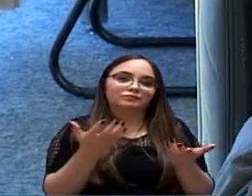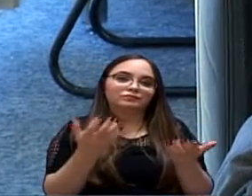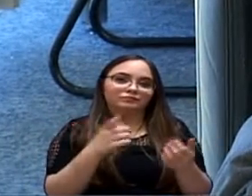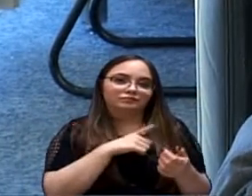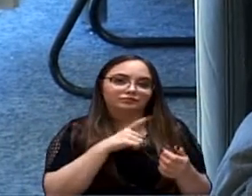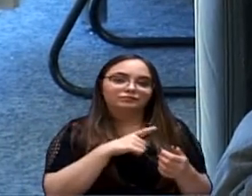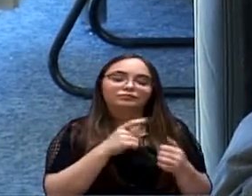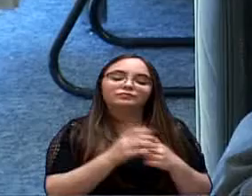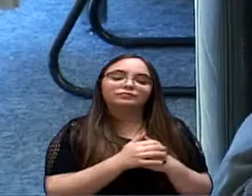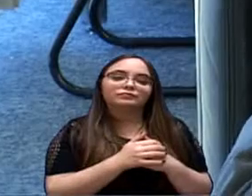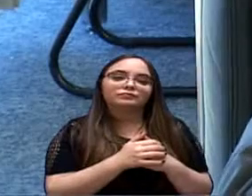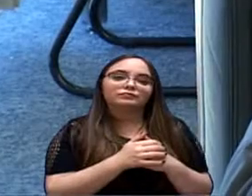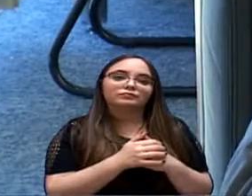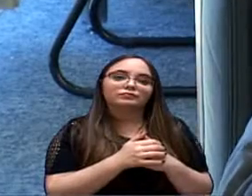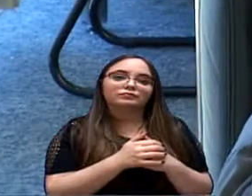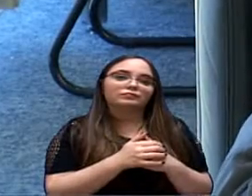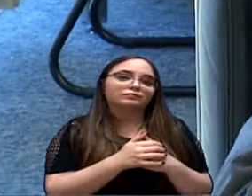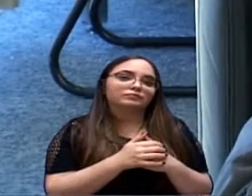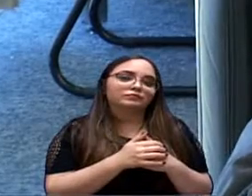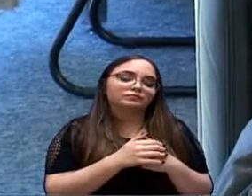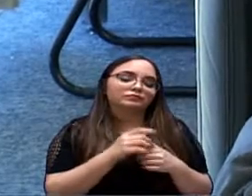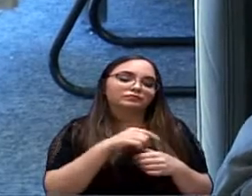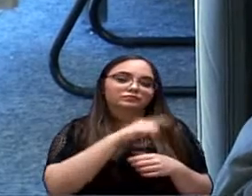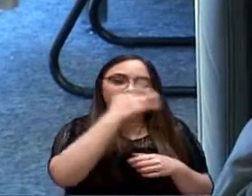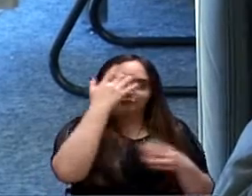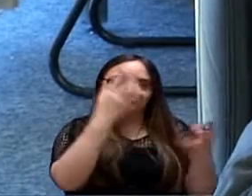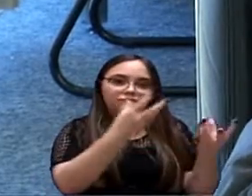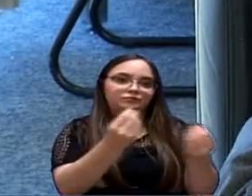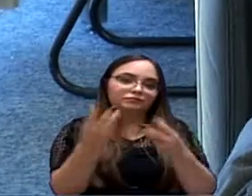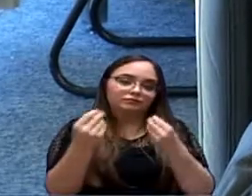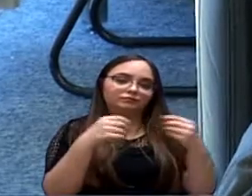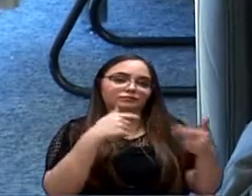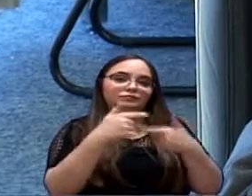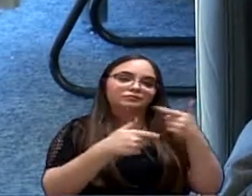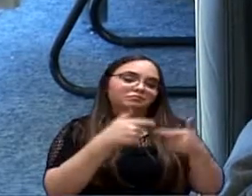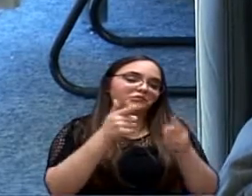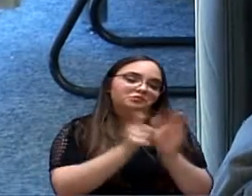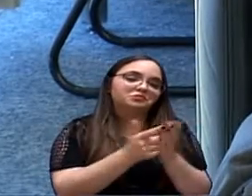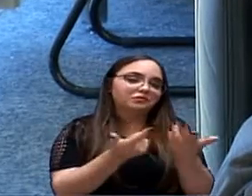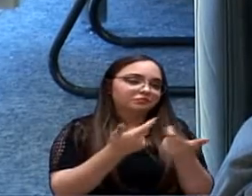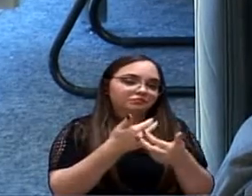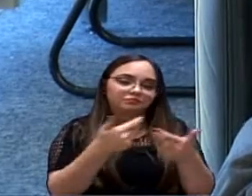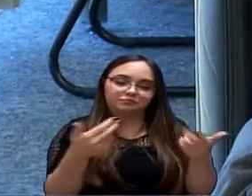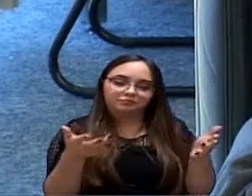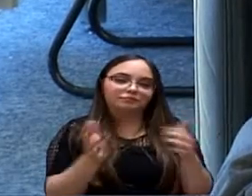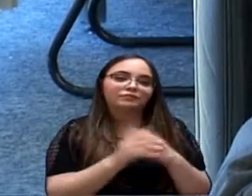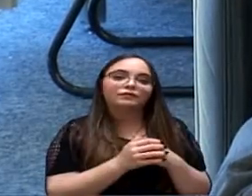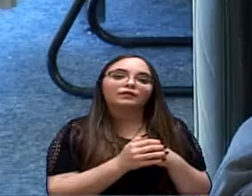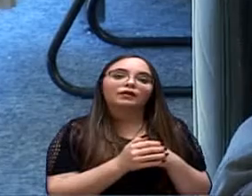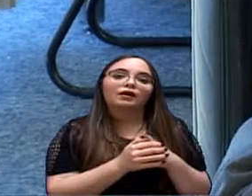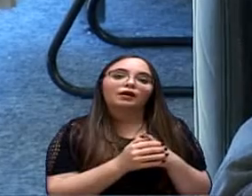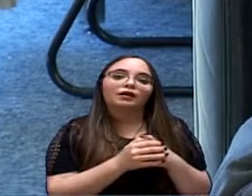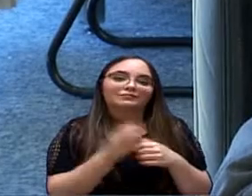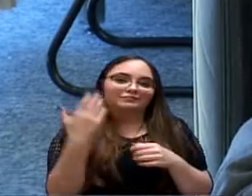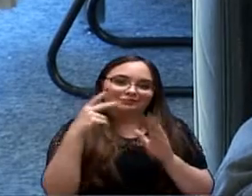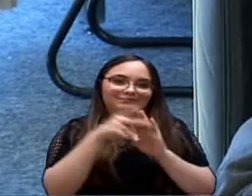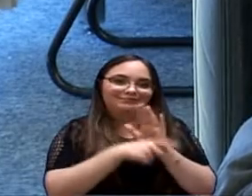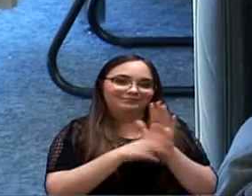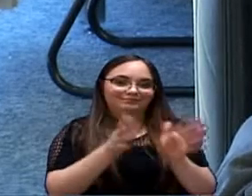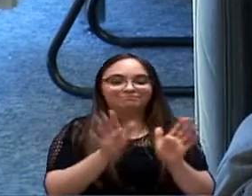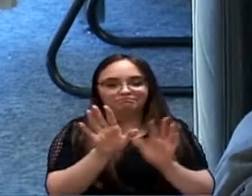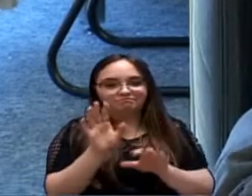profissionais da área de comunicação, da imprensa, etc. Então, senhor presidente, até gostaria,